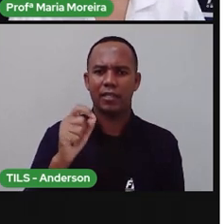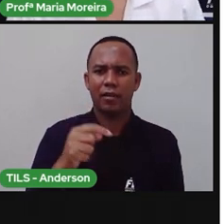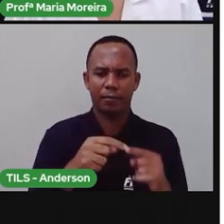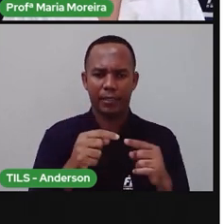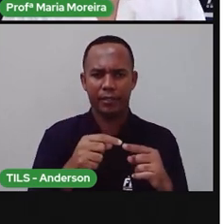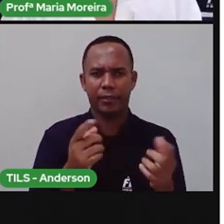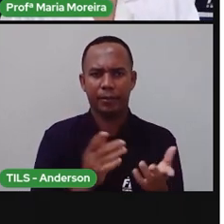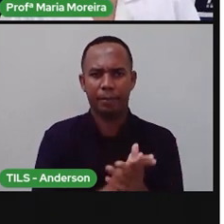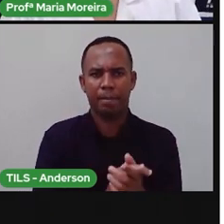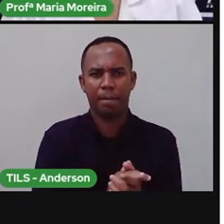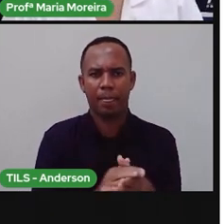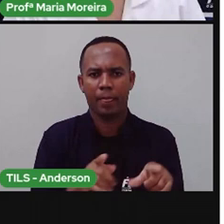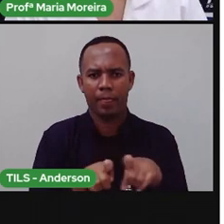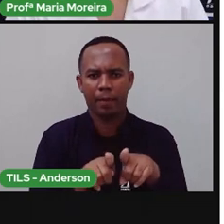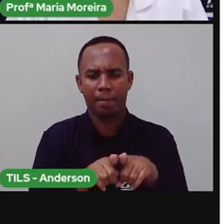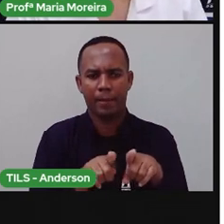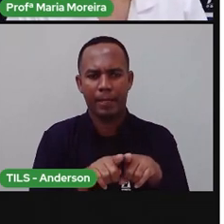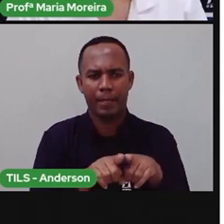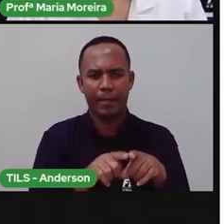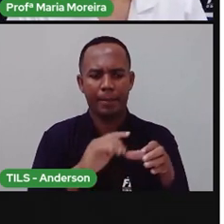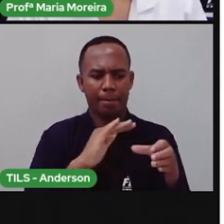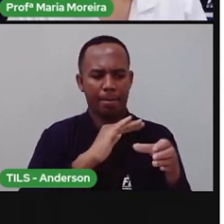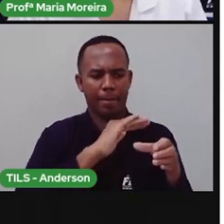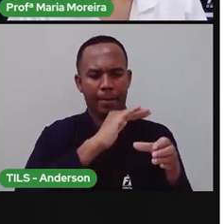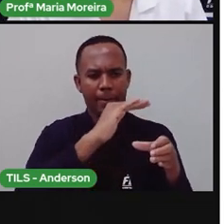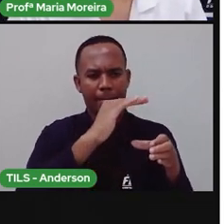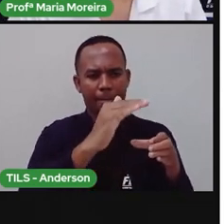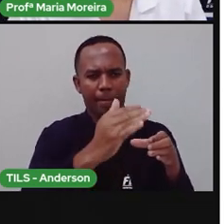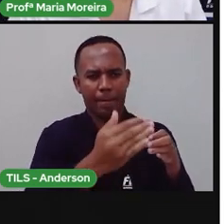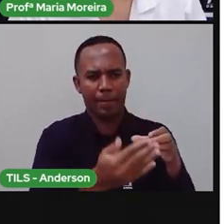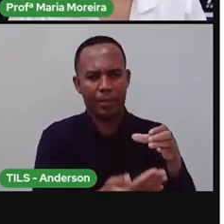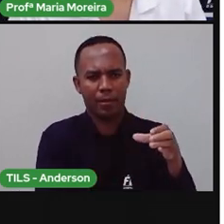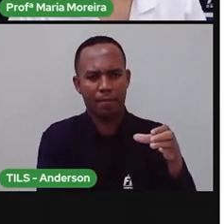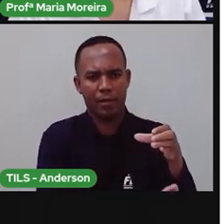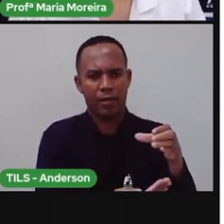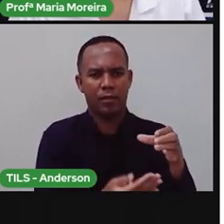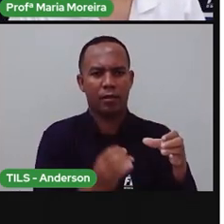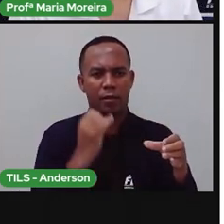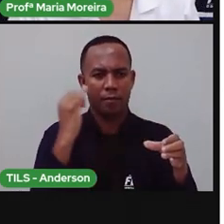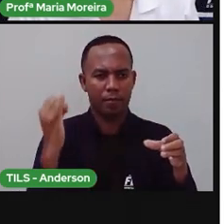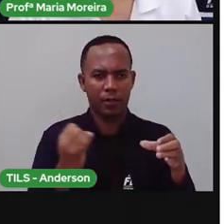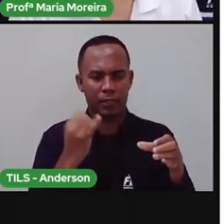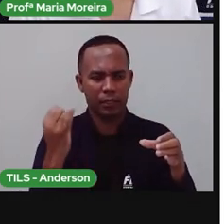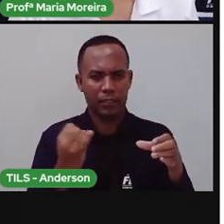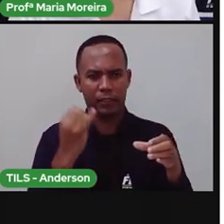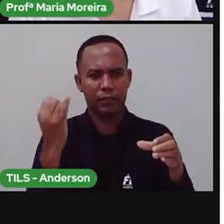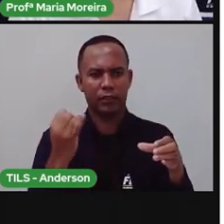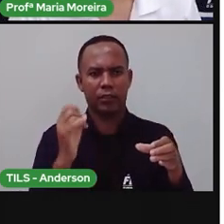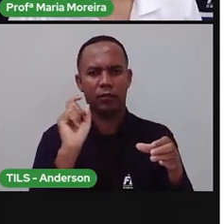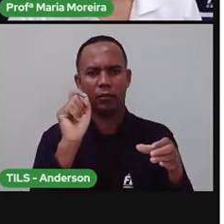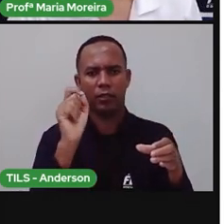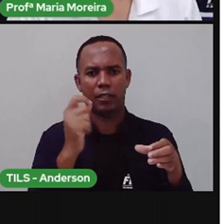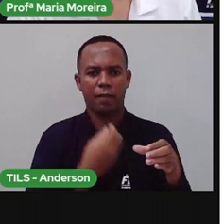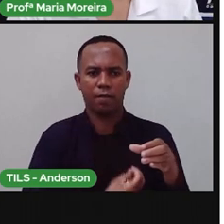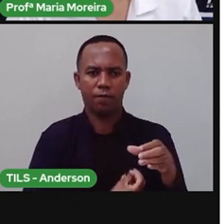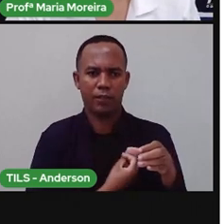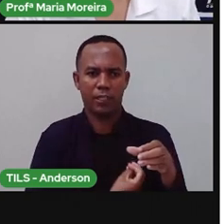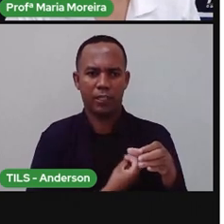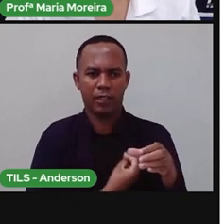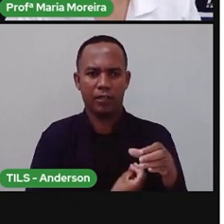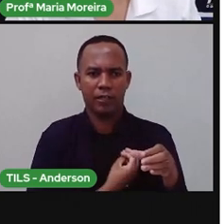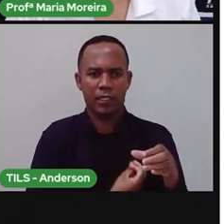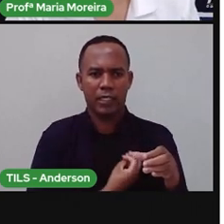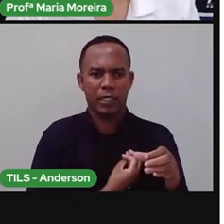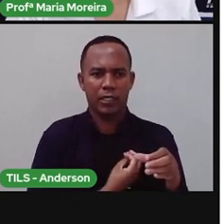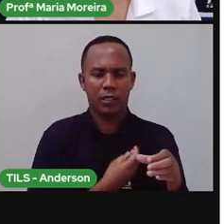E essa camada, na verdade, a hidrosfera, ela é de extrema importância para a manutenção da vida. Pois não